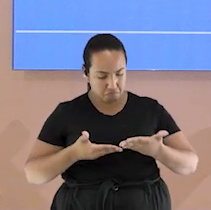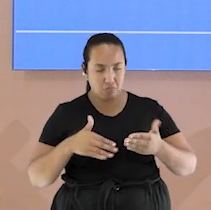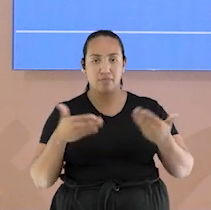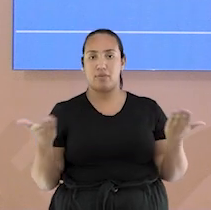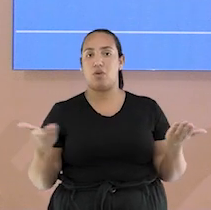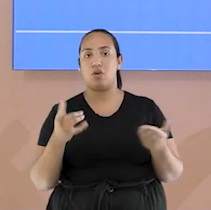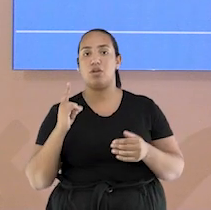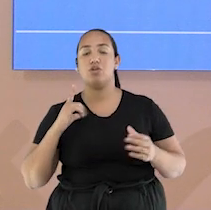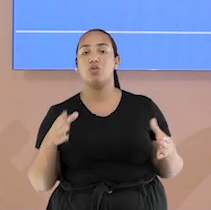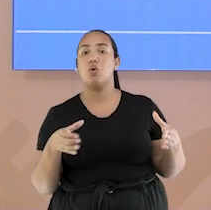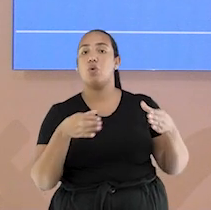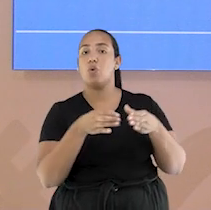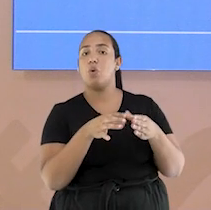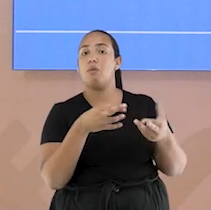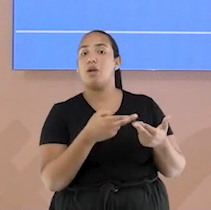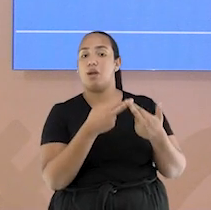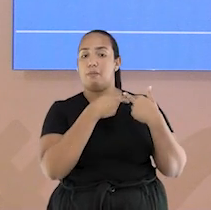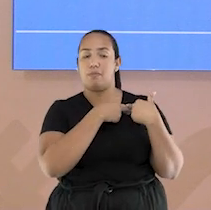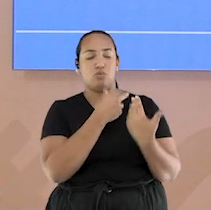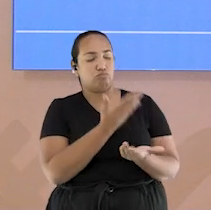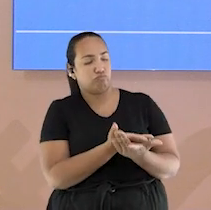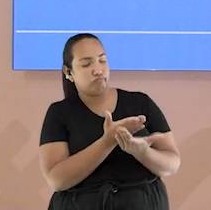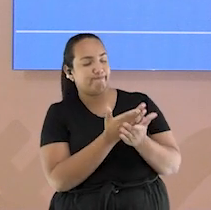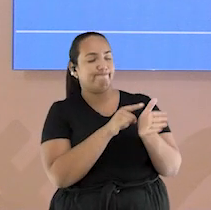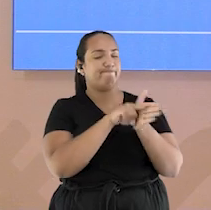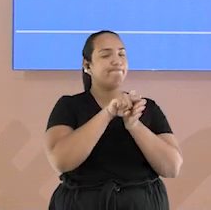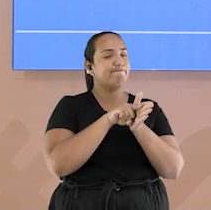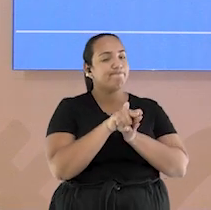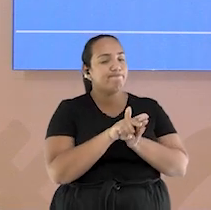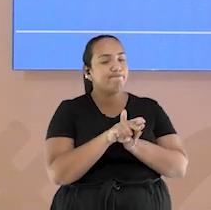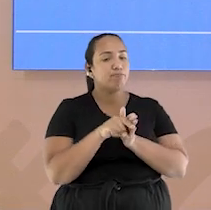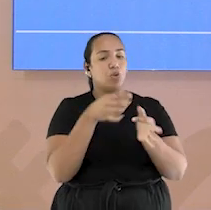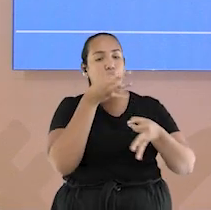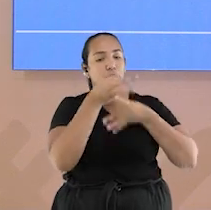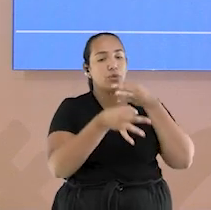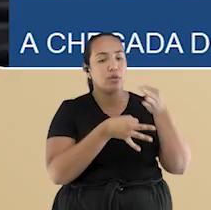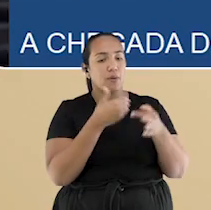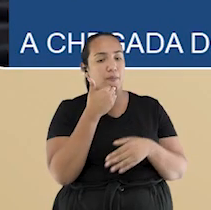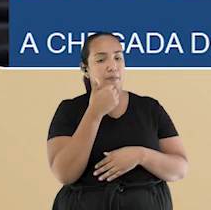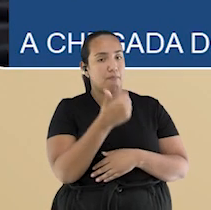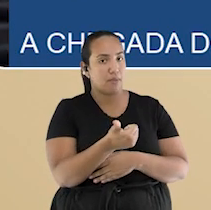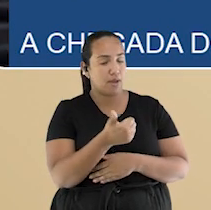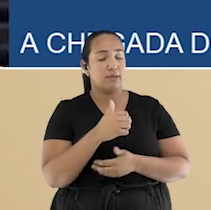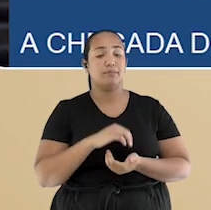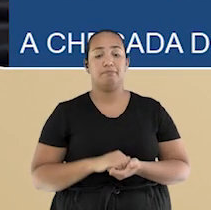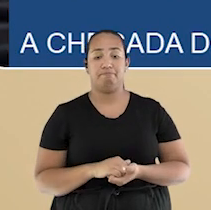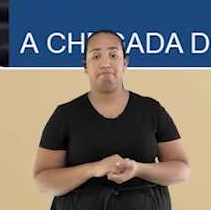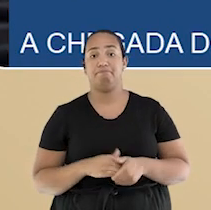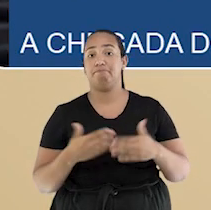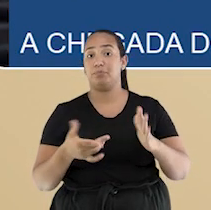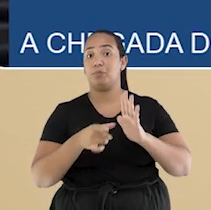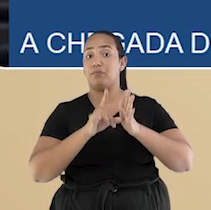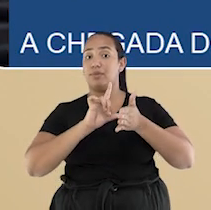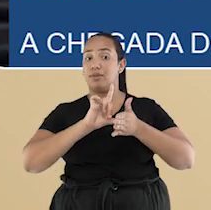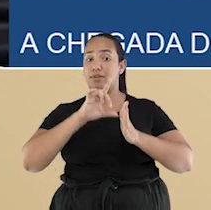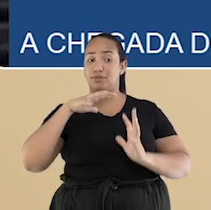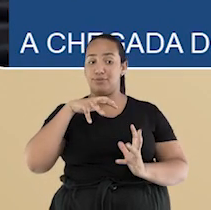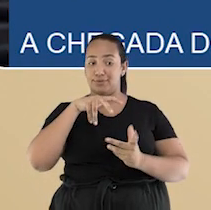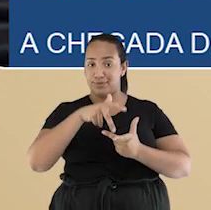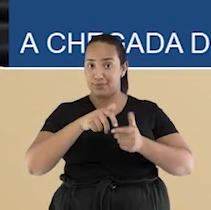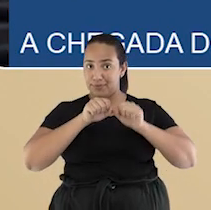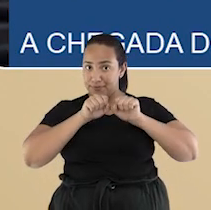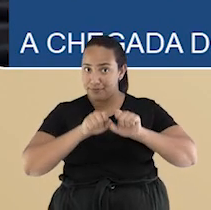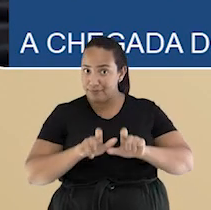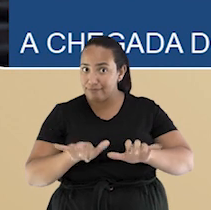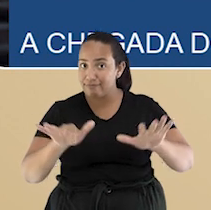uma equipe ficou responsável por estudá-las e sugerir melhorias. Antes de conquistar o mundo, o vôlei saiu